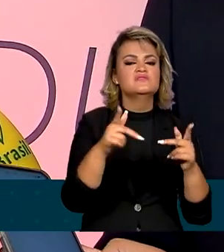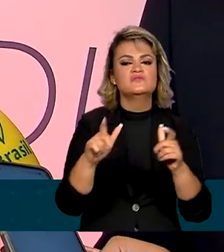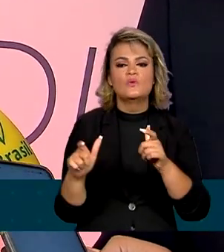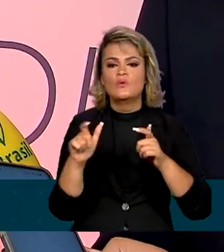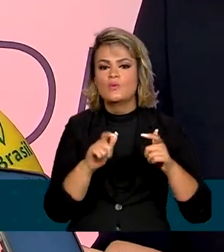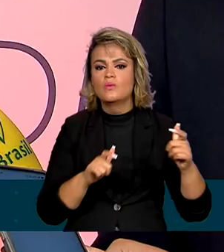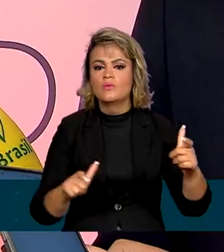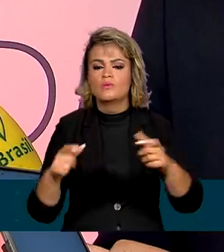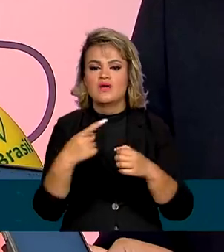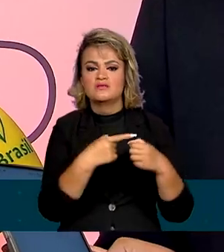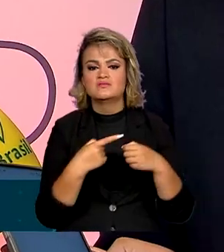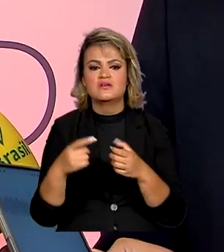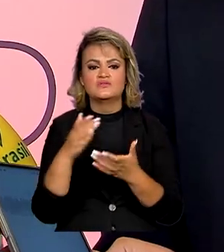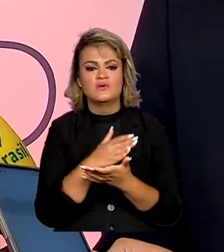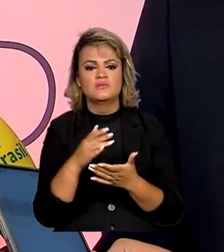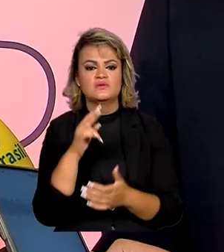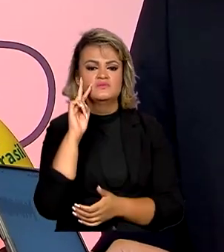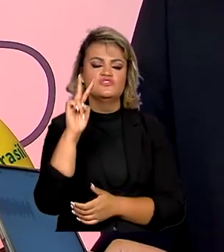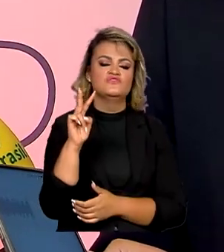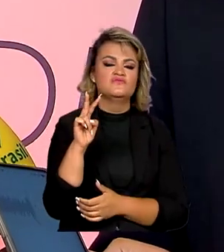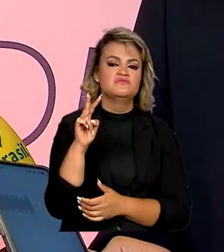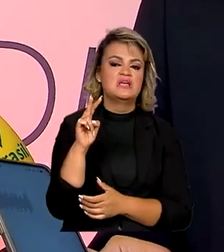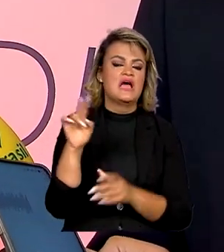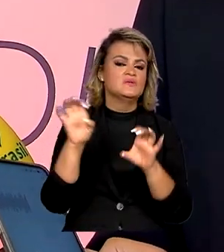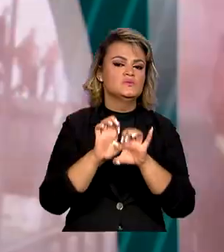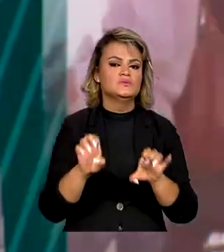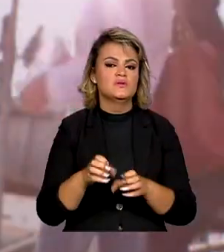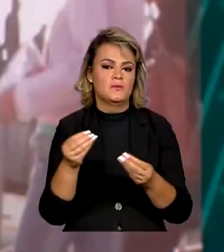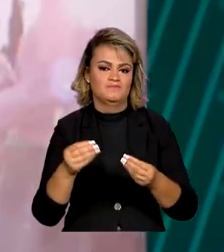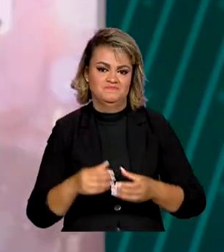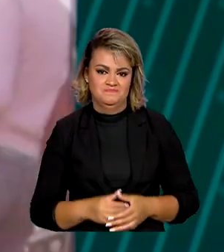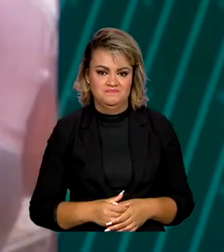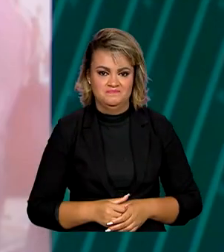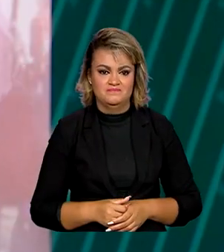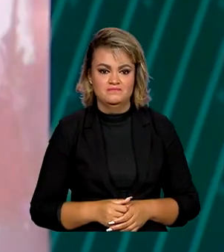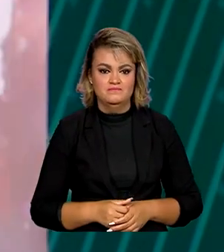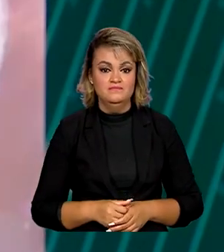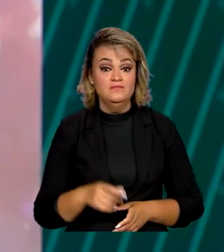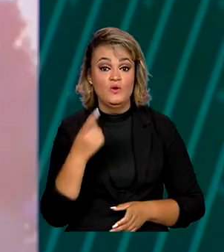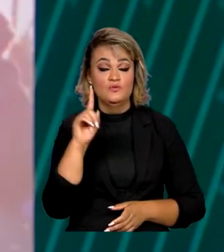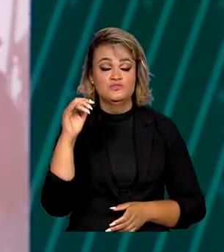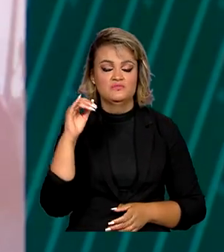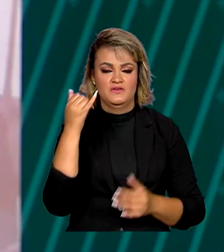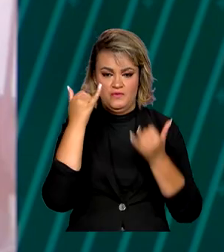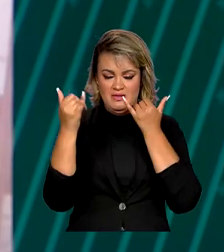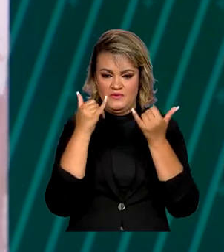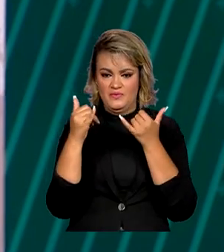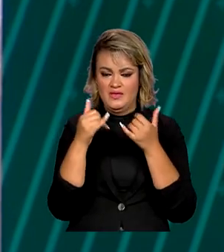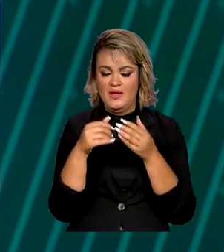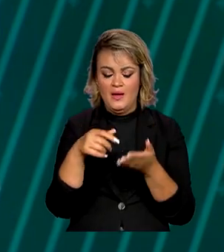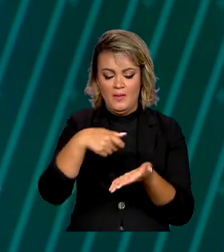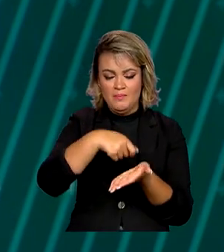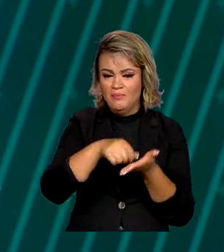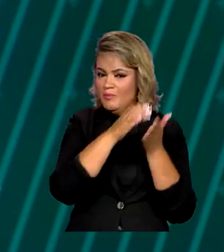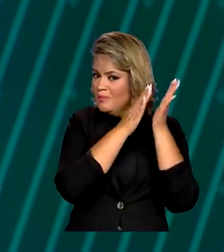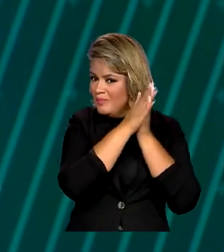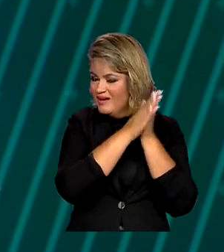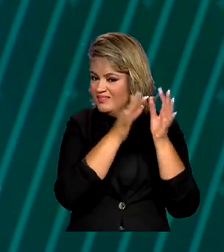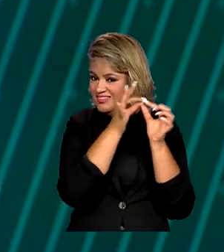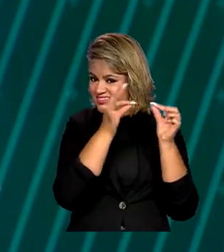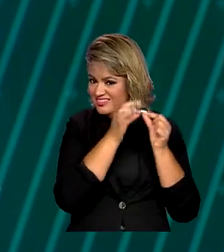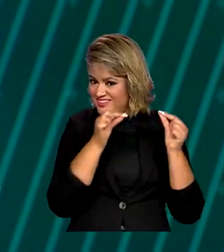algumas cidades para a gente saber como é que está a estrutura. E uma última informação, todas as pomadas para